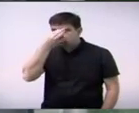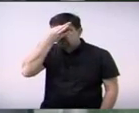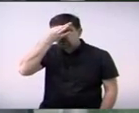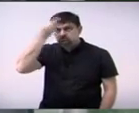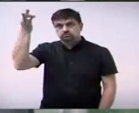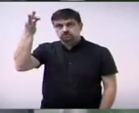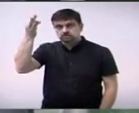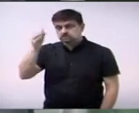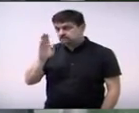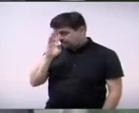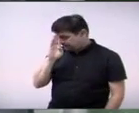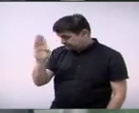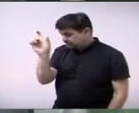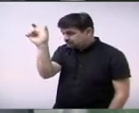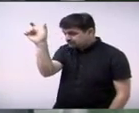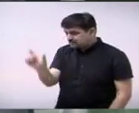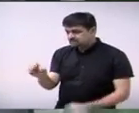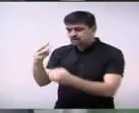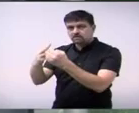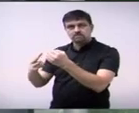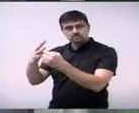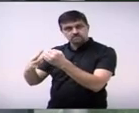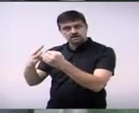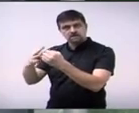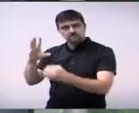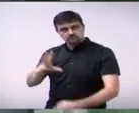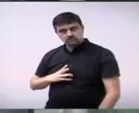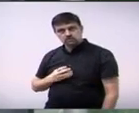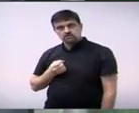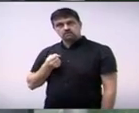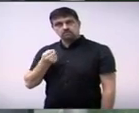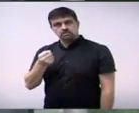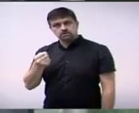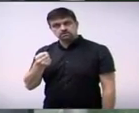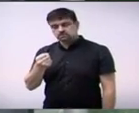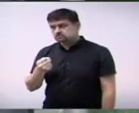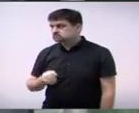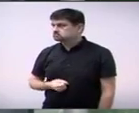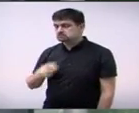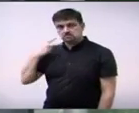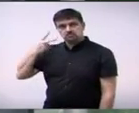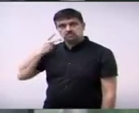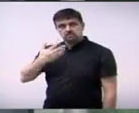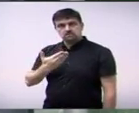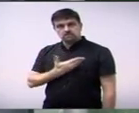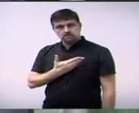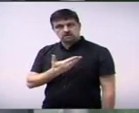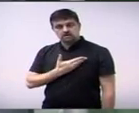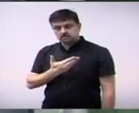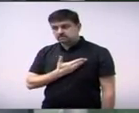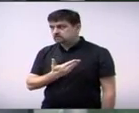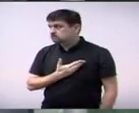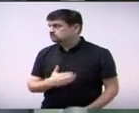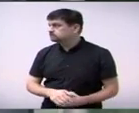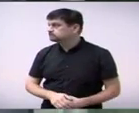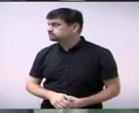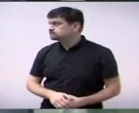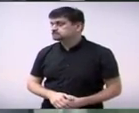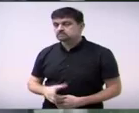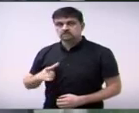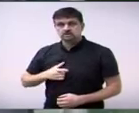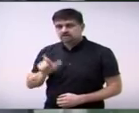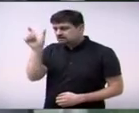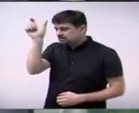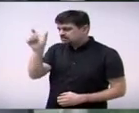de coragem e determinação do Marquinho da Bola, nosso colega vereador aqui de longa data que tem sido um